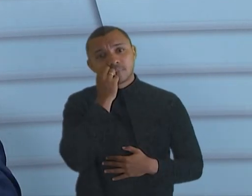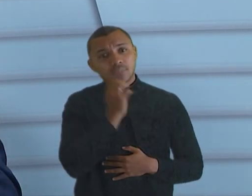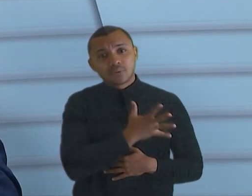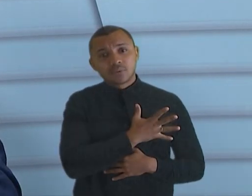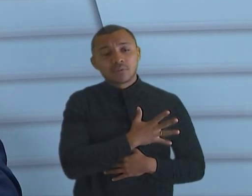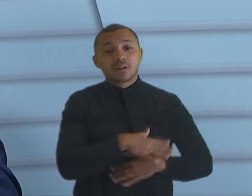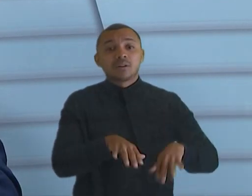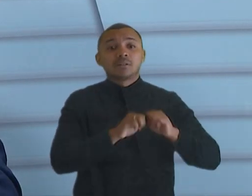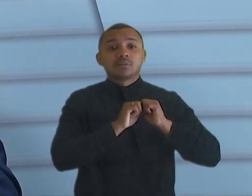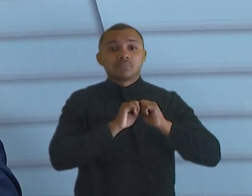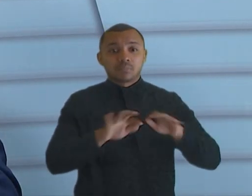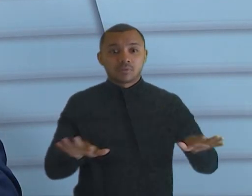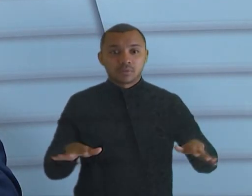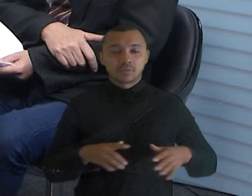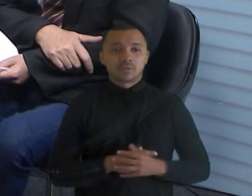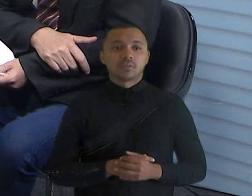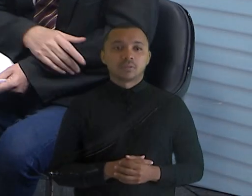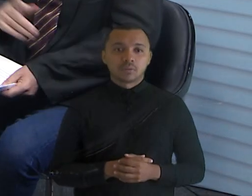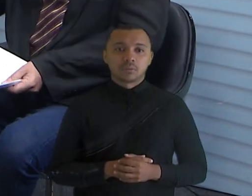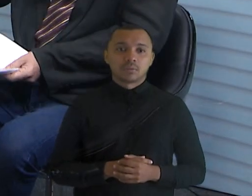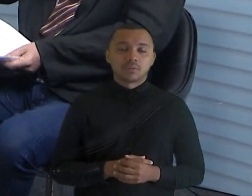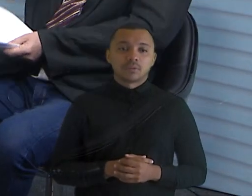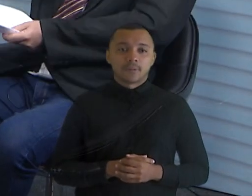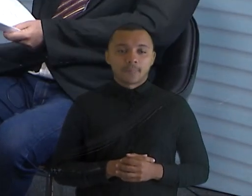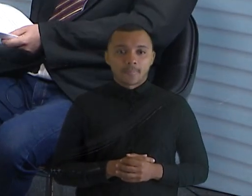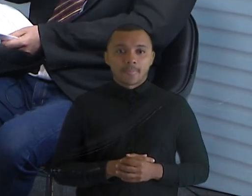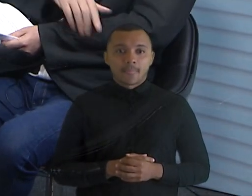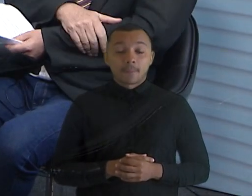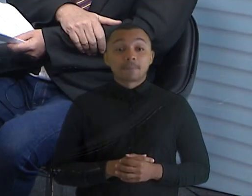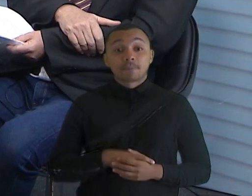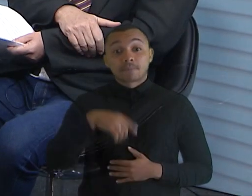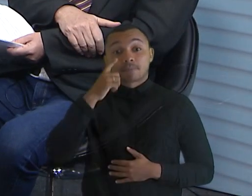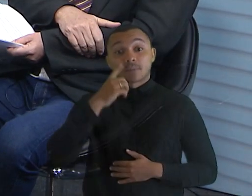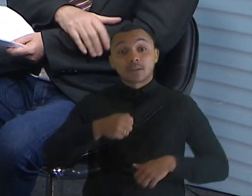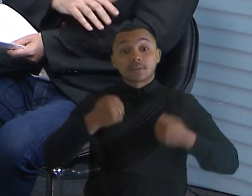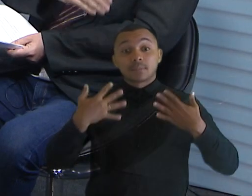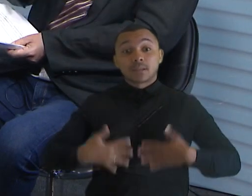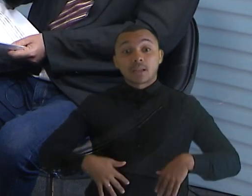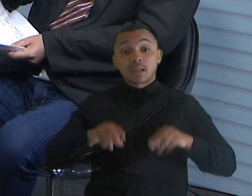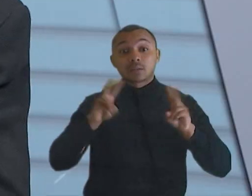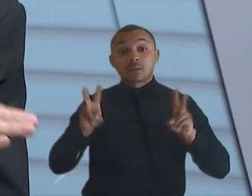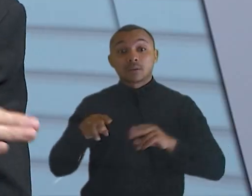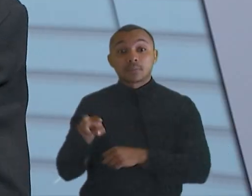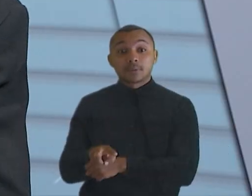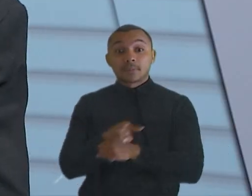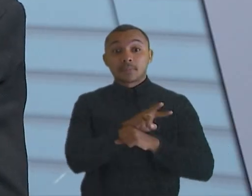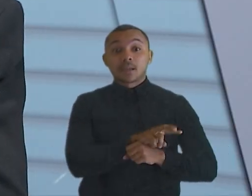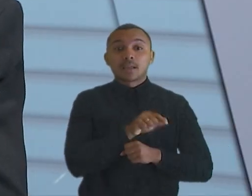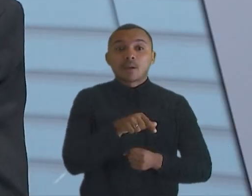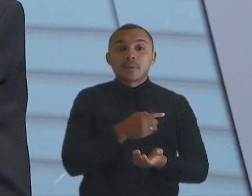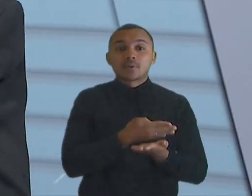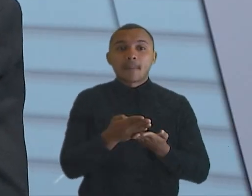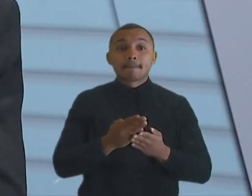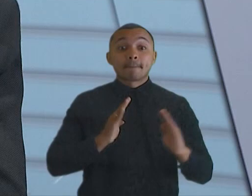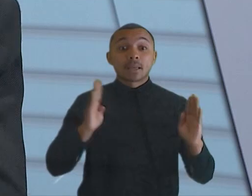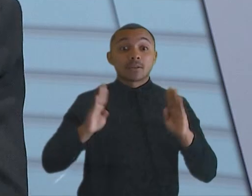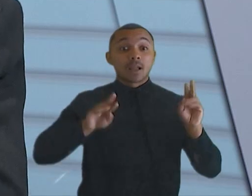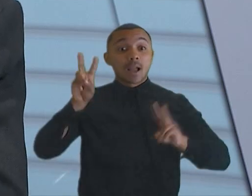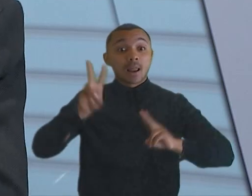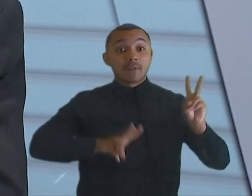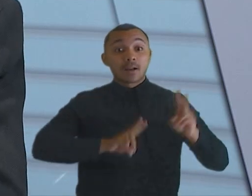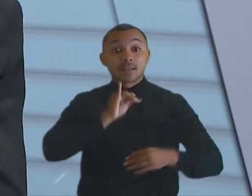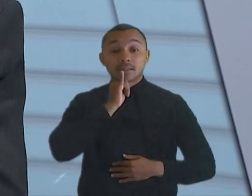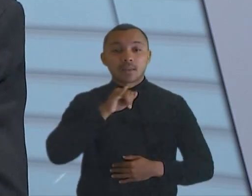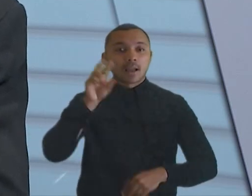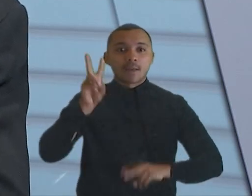canalizado em um só órgão. Doutor Rolda, queira? Doutor Rolda, já quem está falando nessas casas de nós estamos no período do carnaval, está terminando o carnaval. O carnaval é